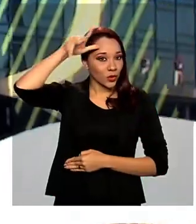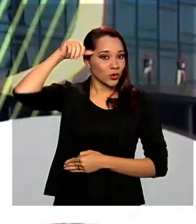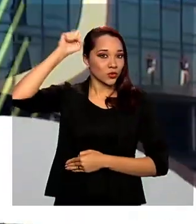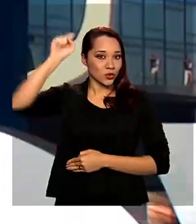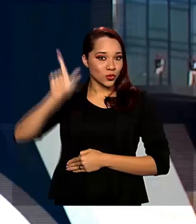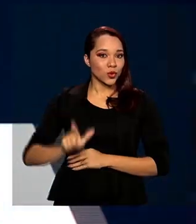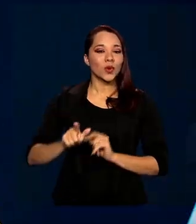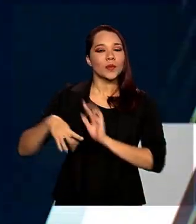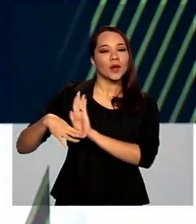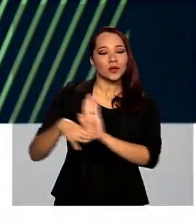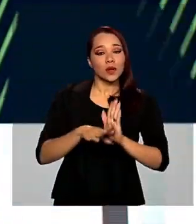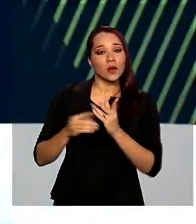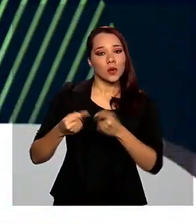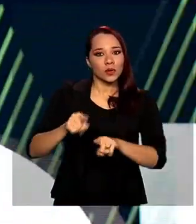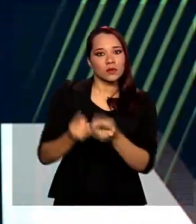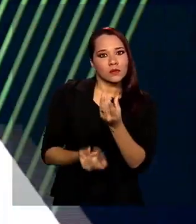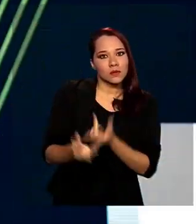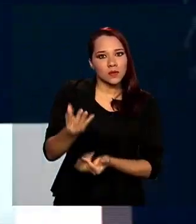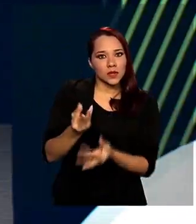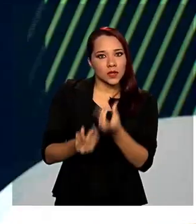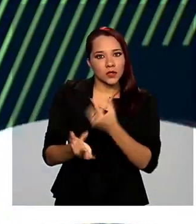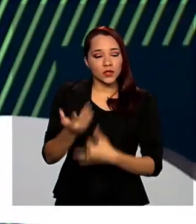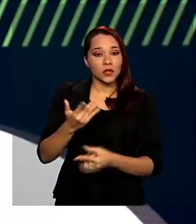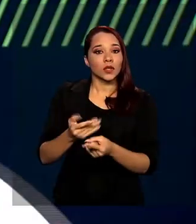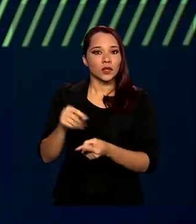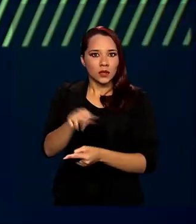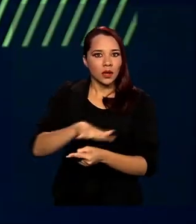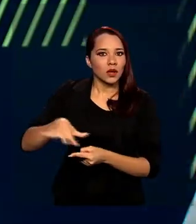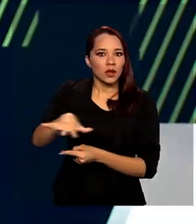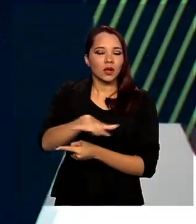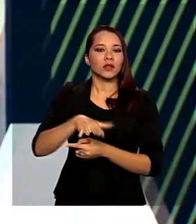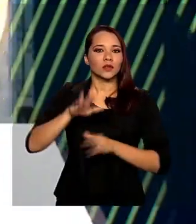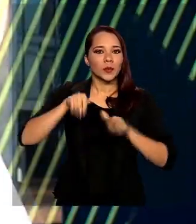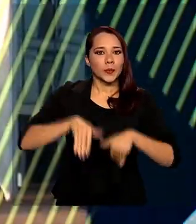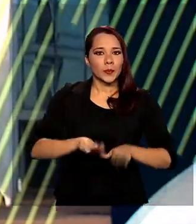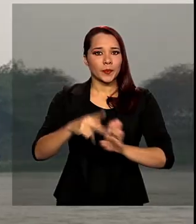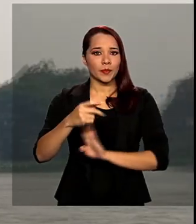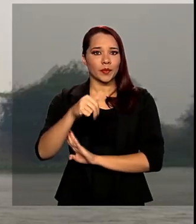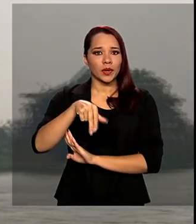ajudar no combate a um incêndio que atinge a região do Pantanal.